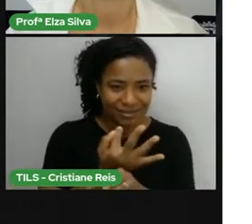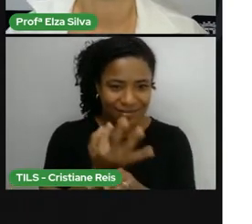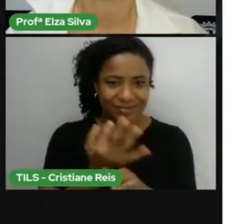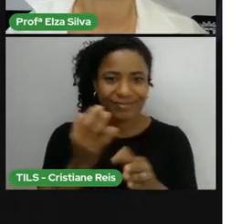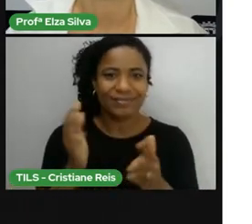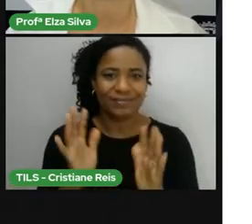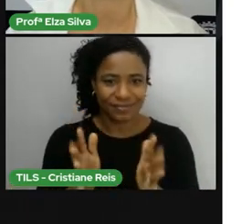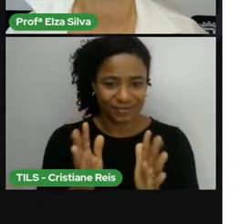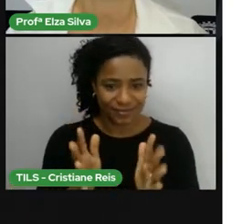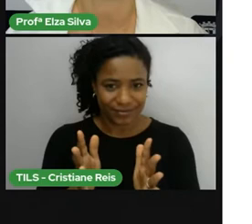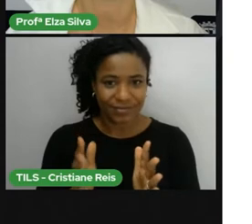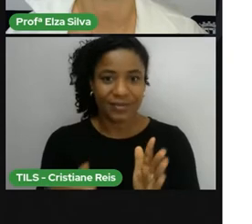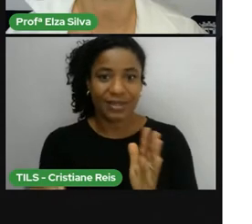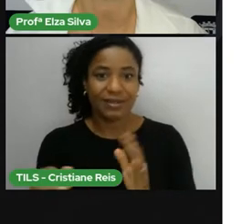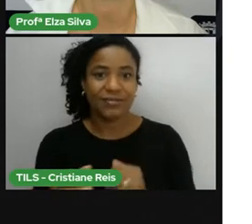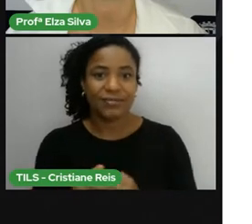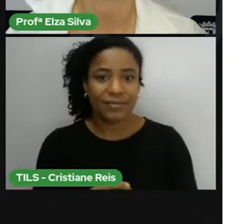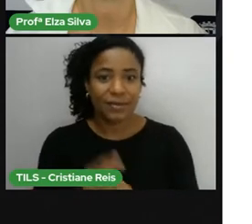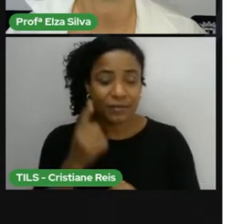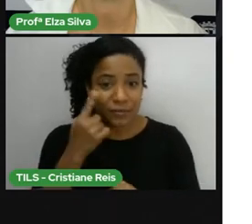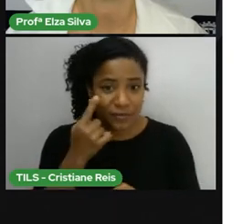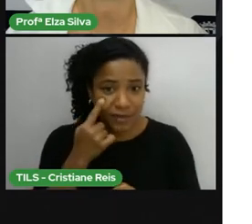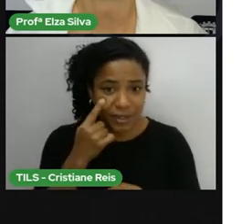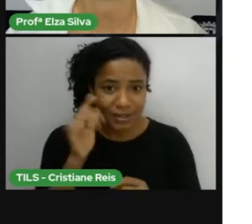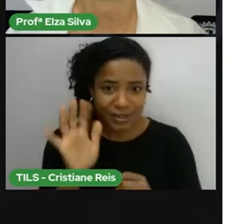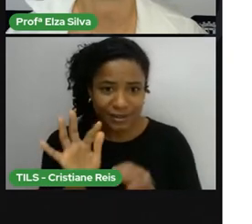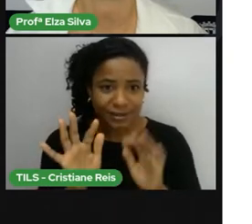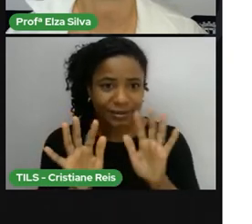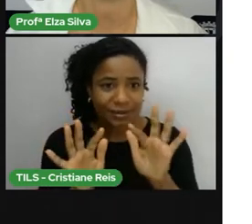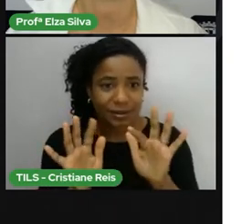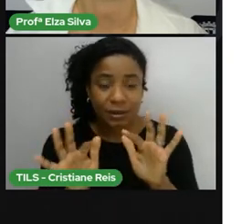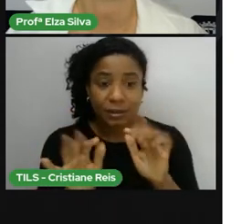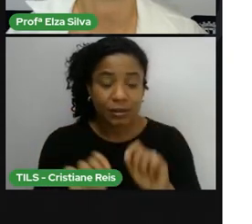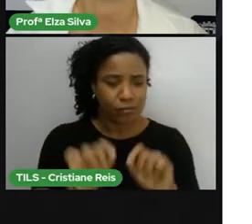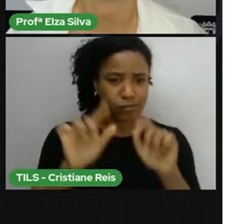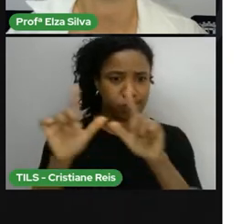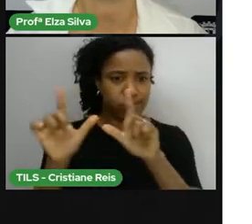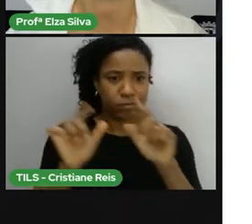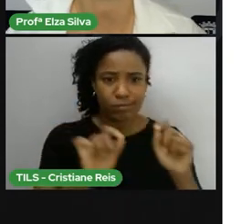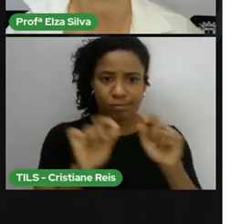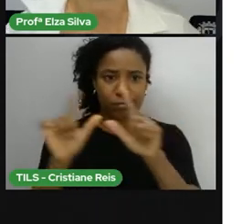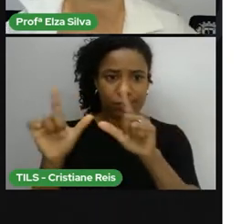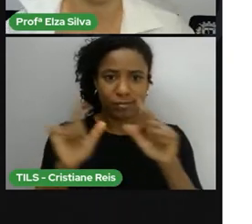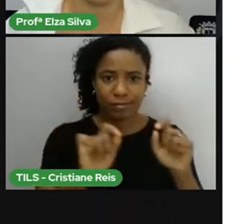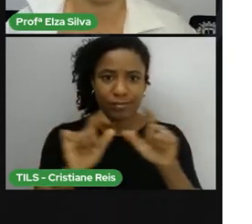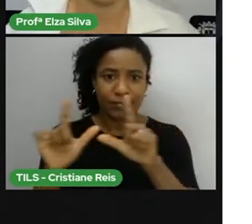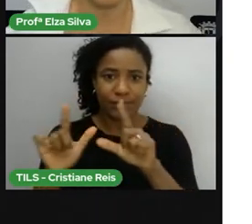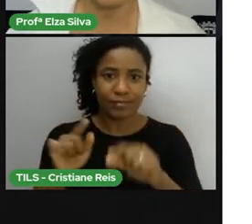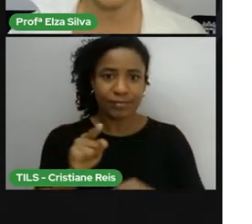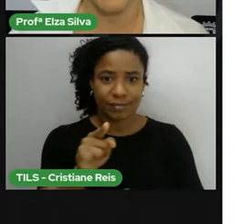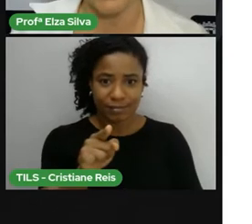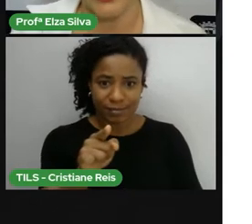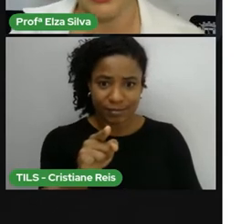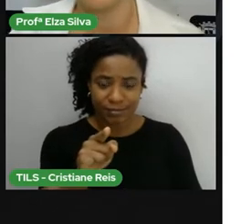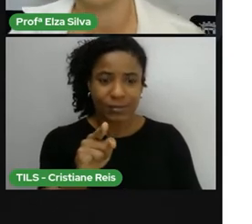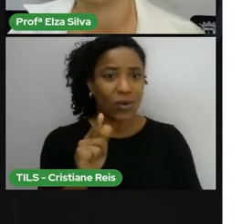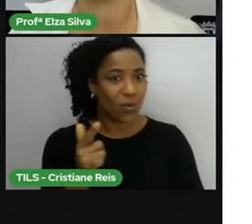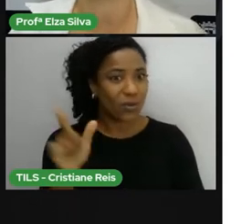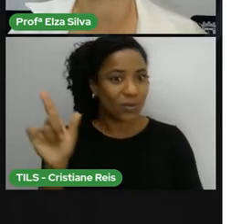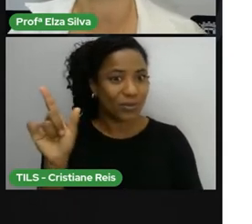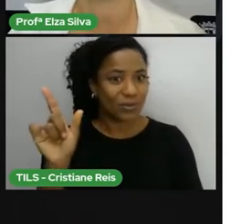Vejam que vocês podem ir clicando e explorando a nuvem. Olha aqui outro. Respect.